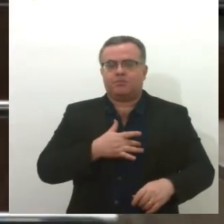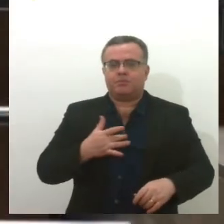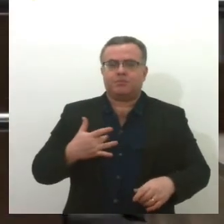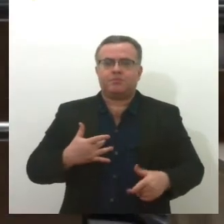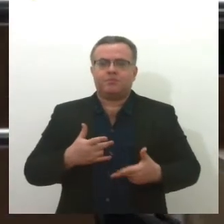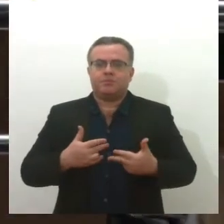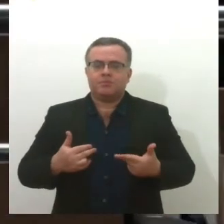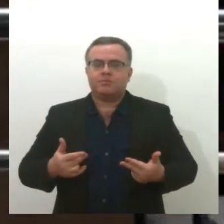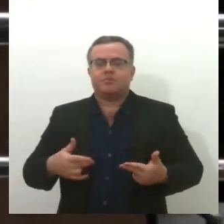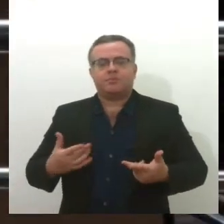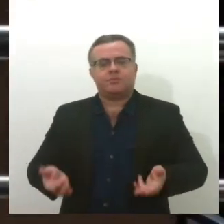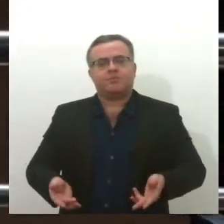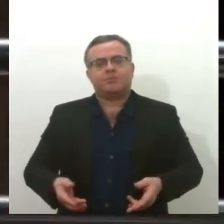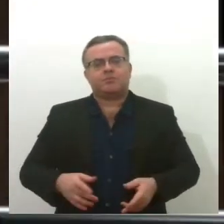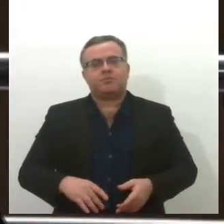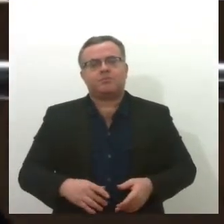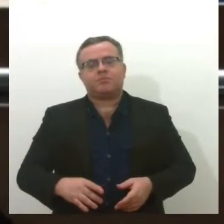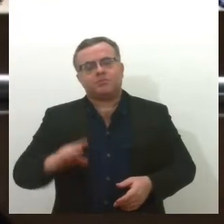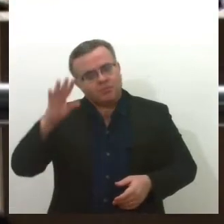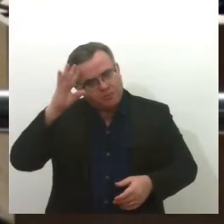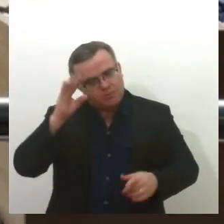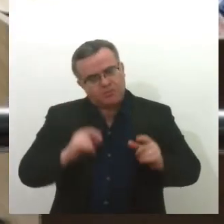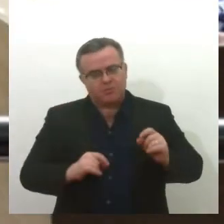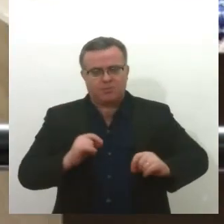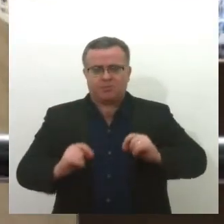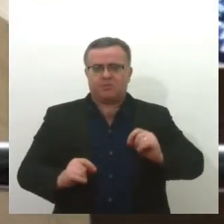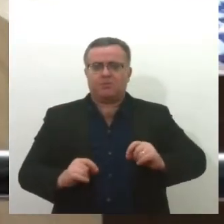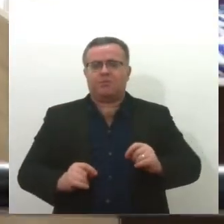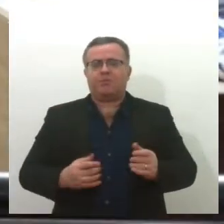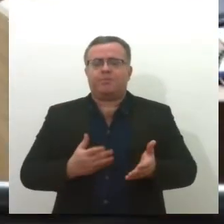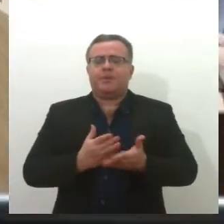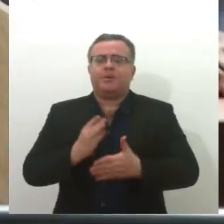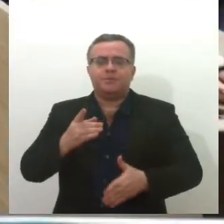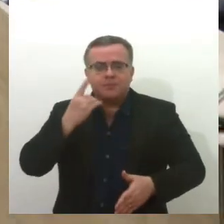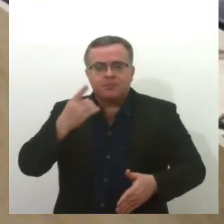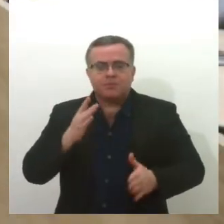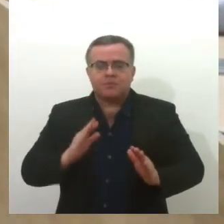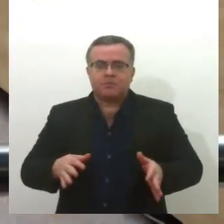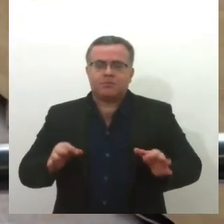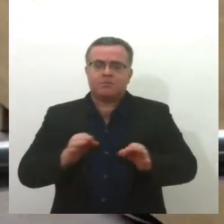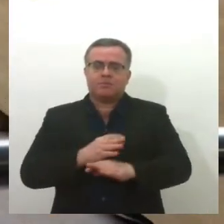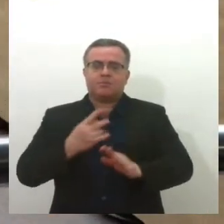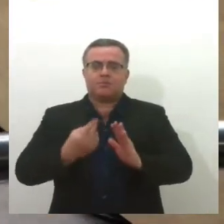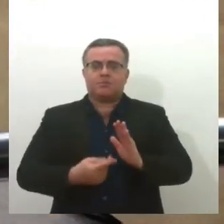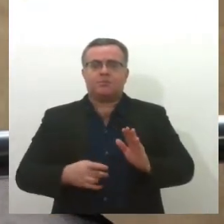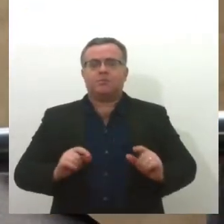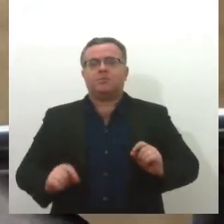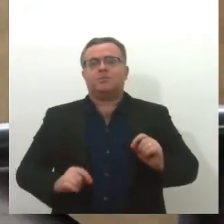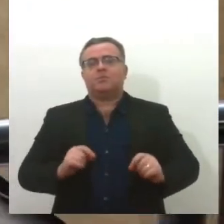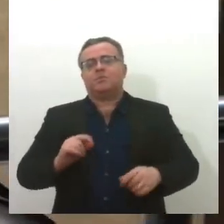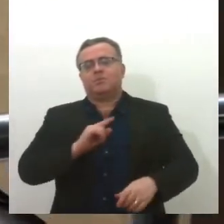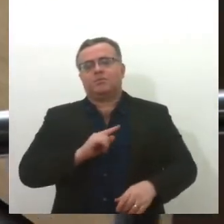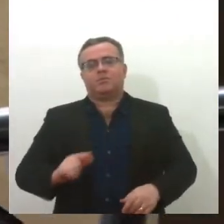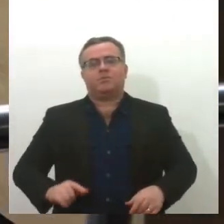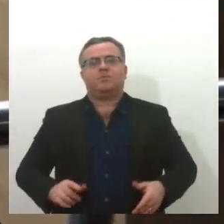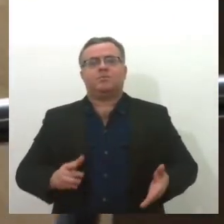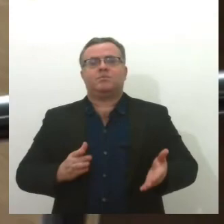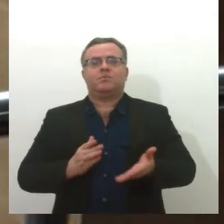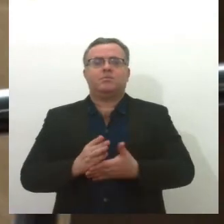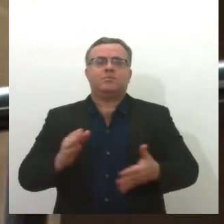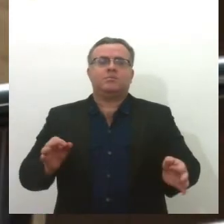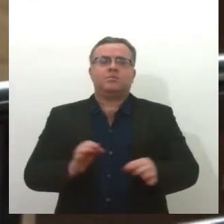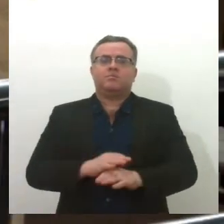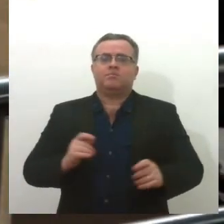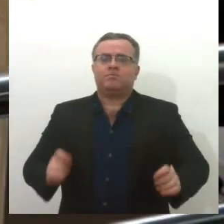geral. Na sessão de quarta-feira, os deputados aprovaram um pacote de projetos. Do governo foi aprovado o